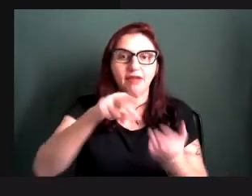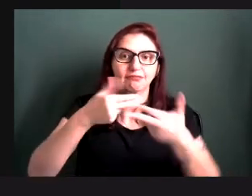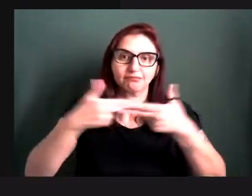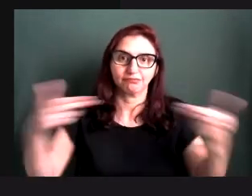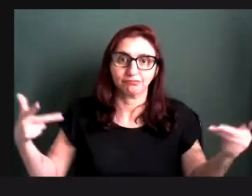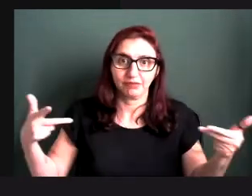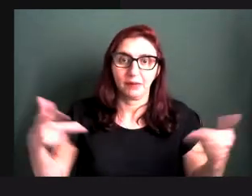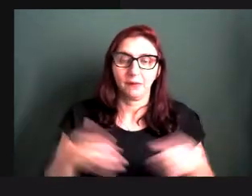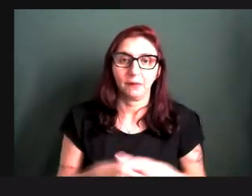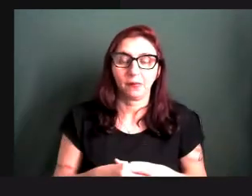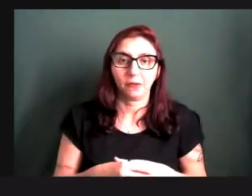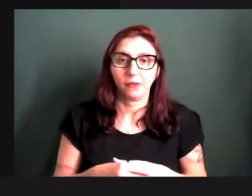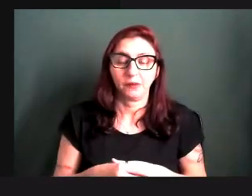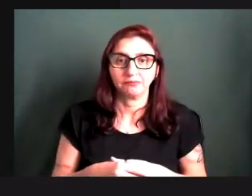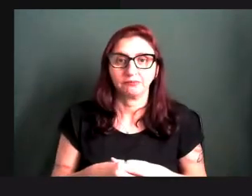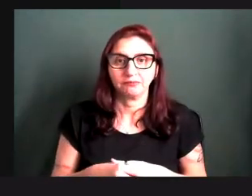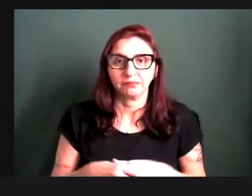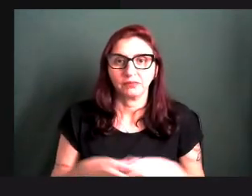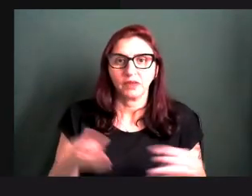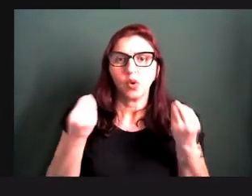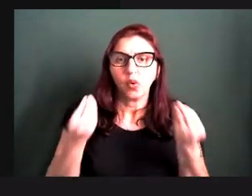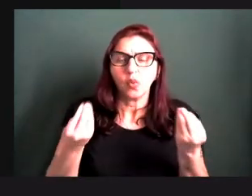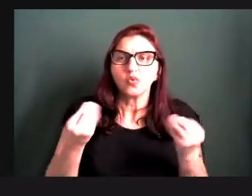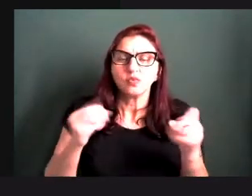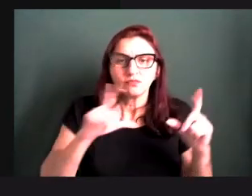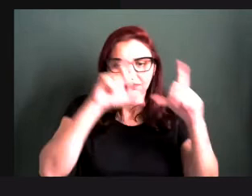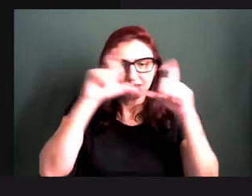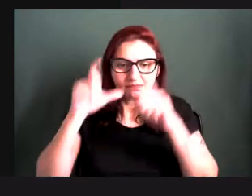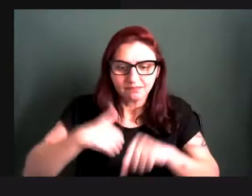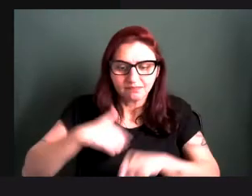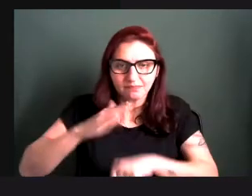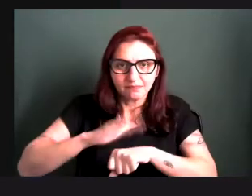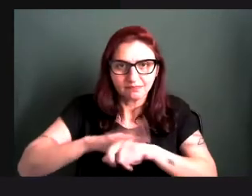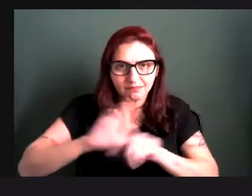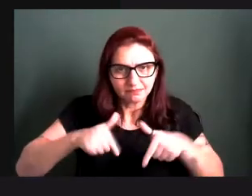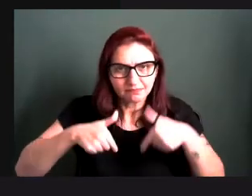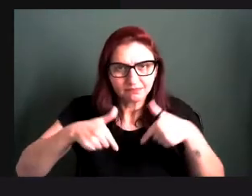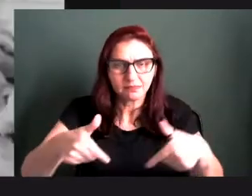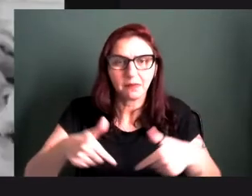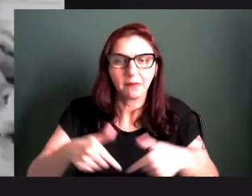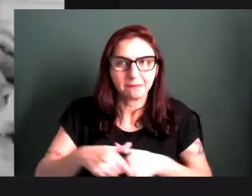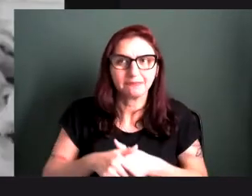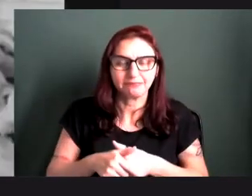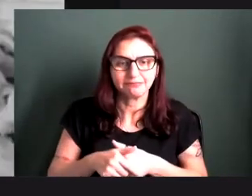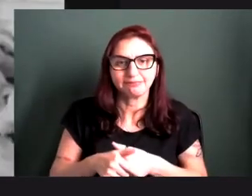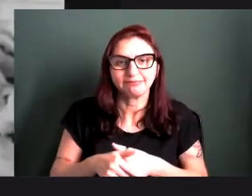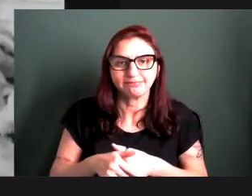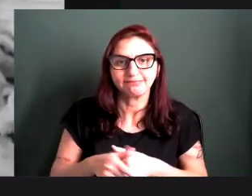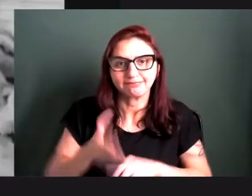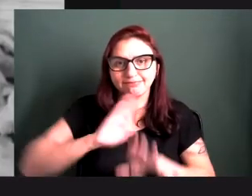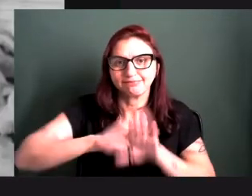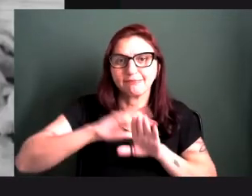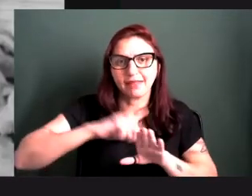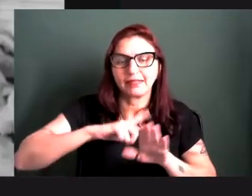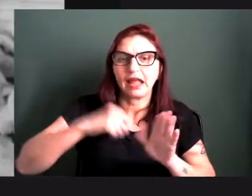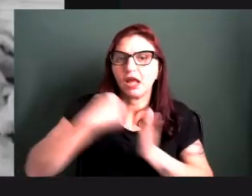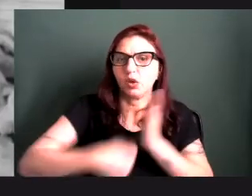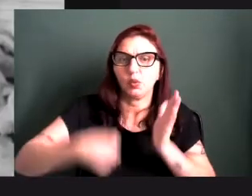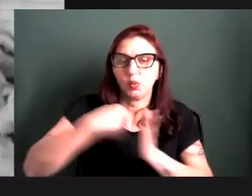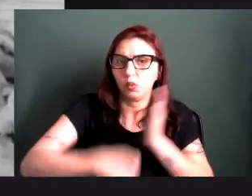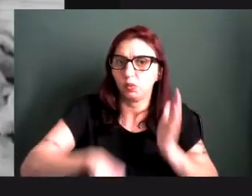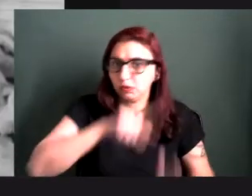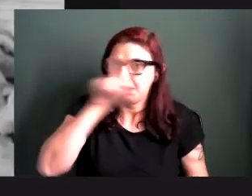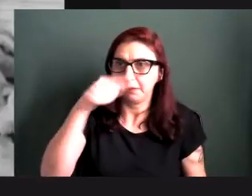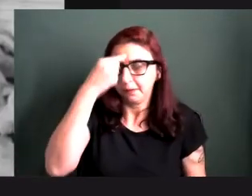E falar de fotografia de militância é falar de lutas, né, não é tranquilo estar numa luta, não é